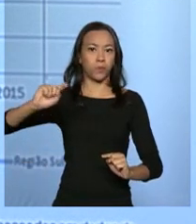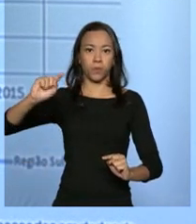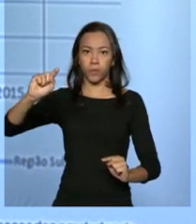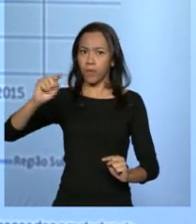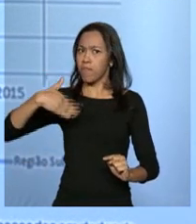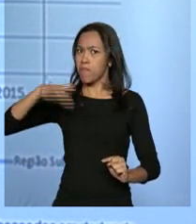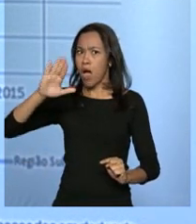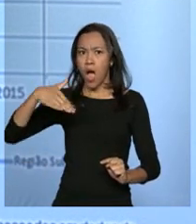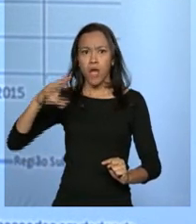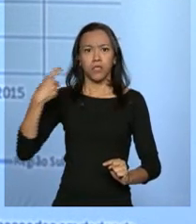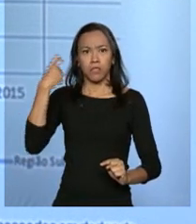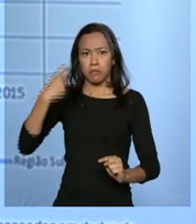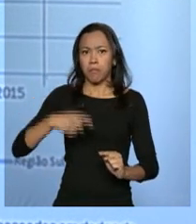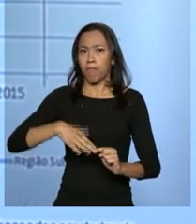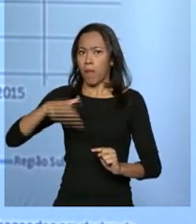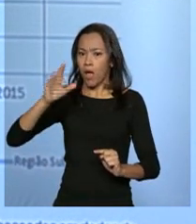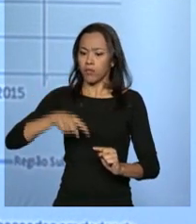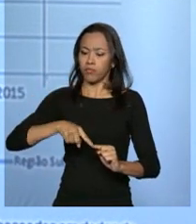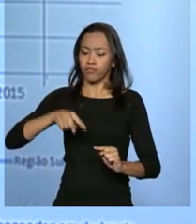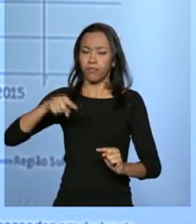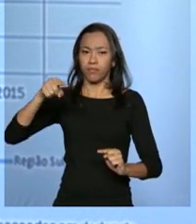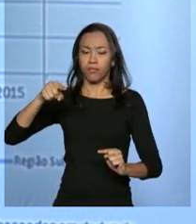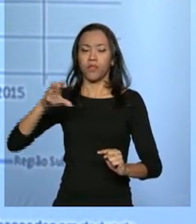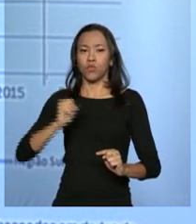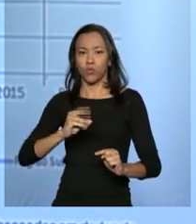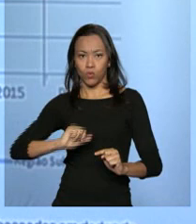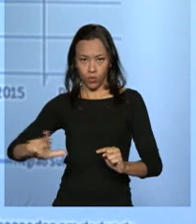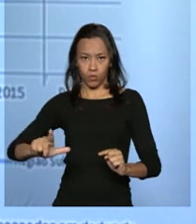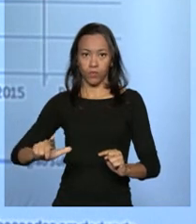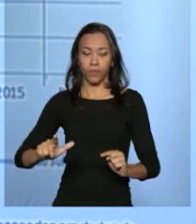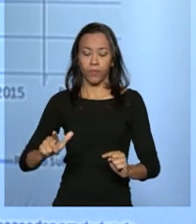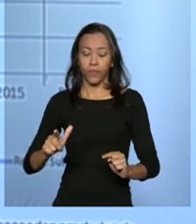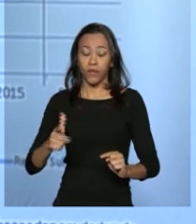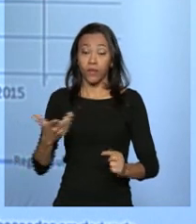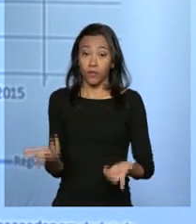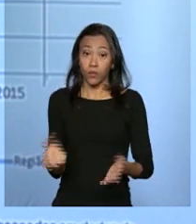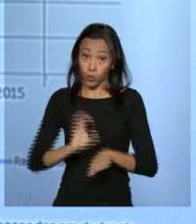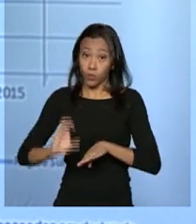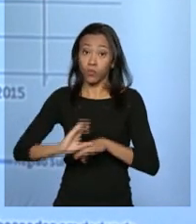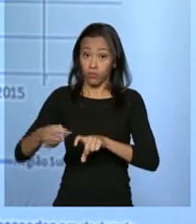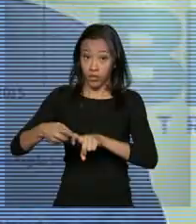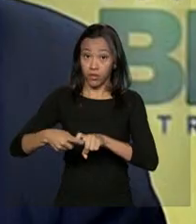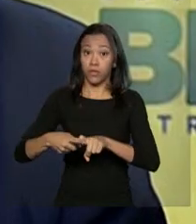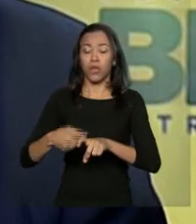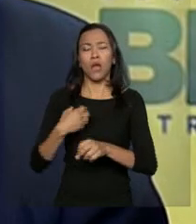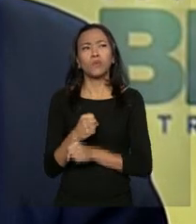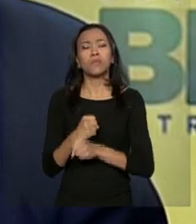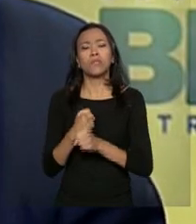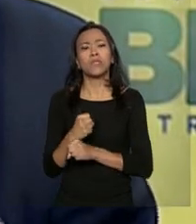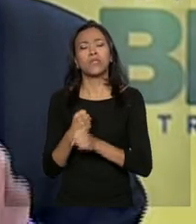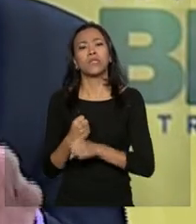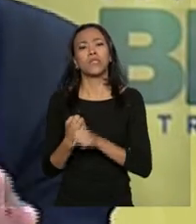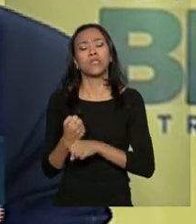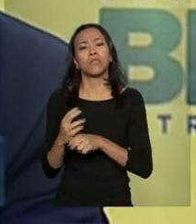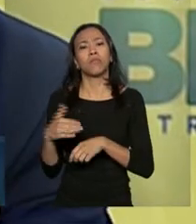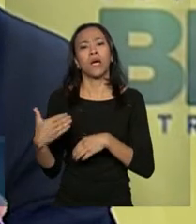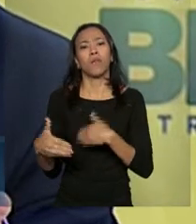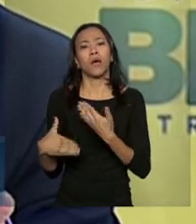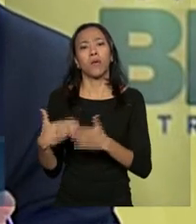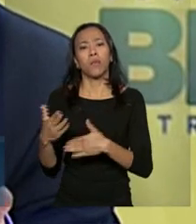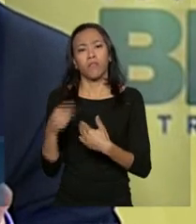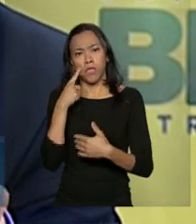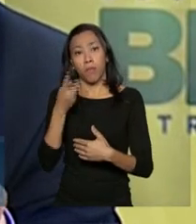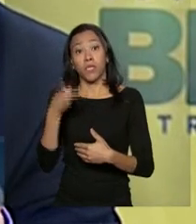Sudeste. À medida que os anos vão passando, vocês notam diferentes